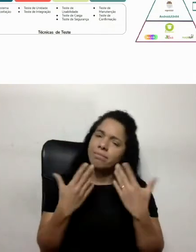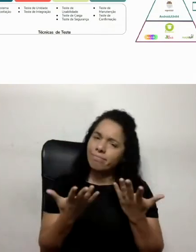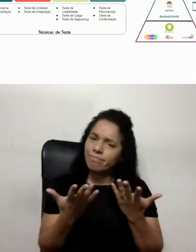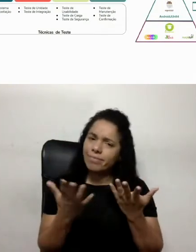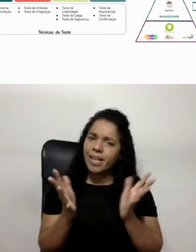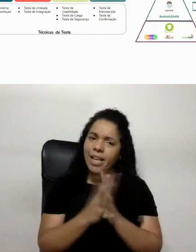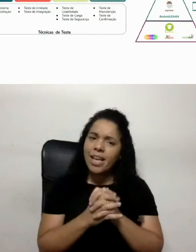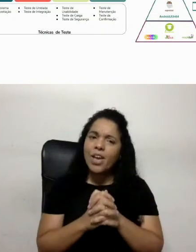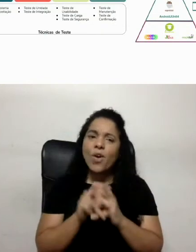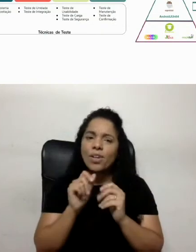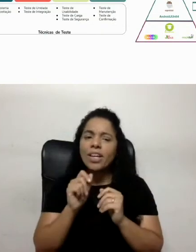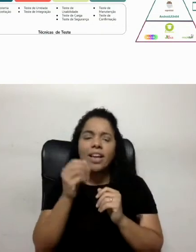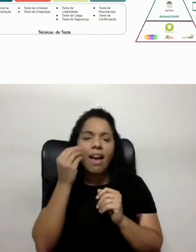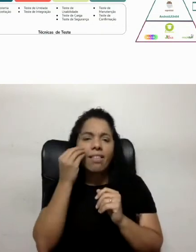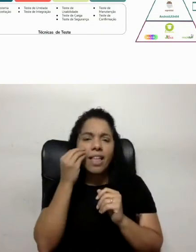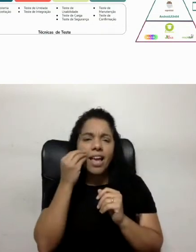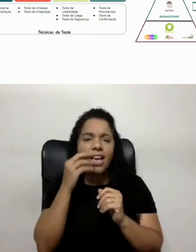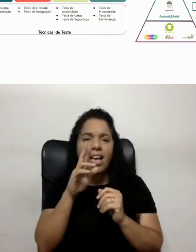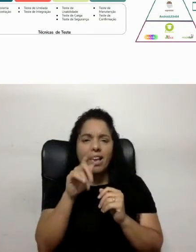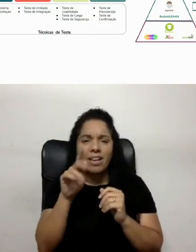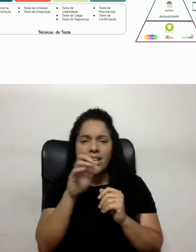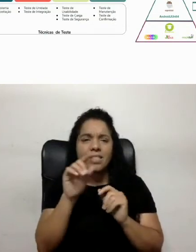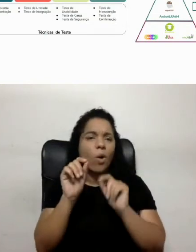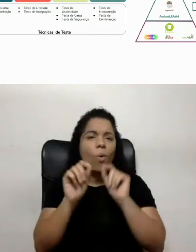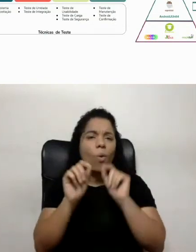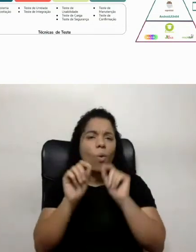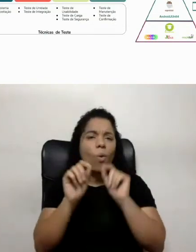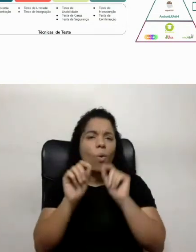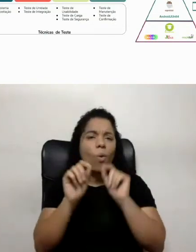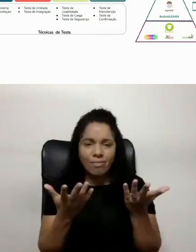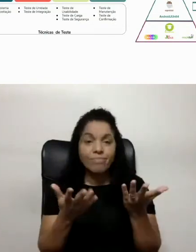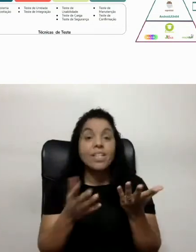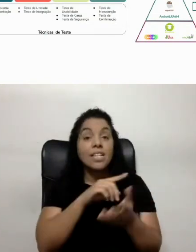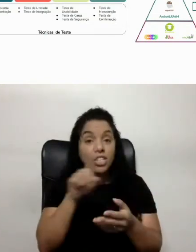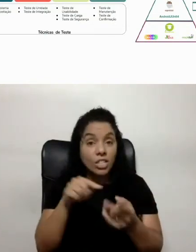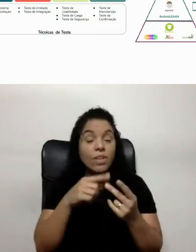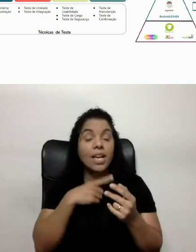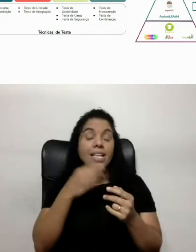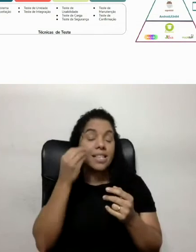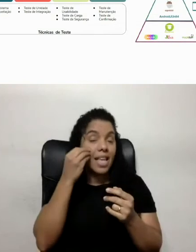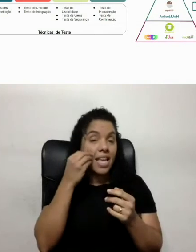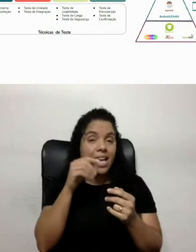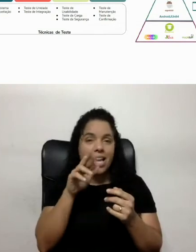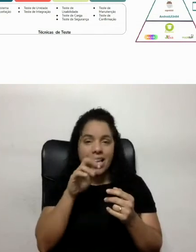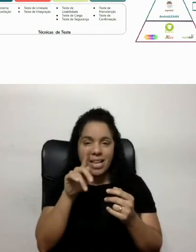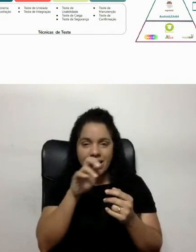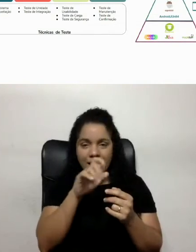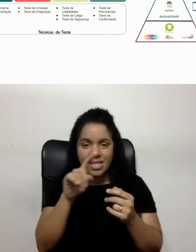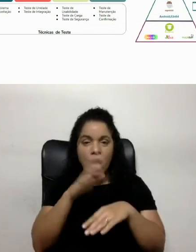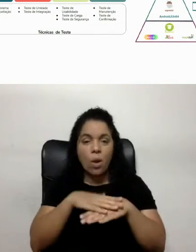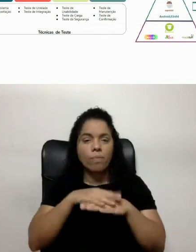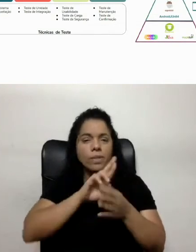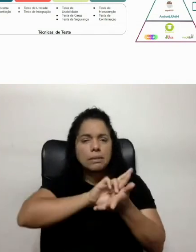o que é um teste de regressão? Eu acho que vocês já ouviram muito falar. O teste de regressão é aquele teste que a gente executa, uma